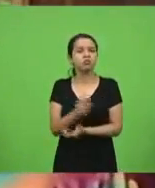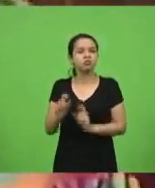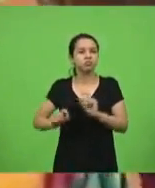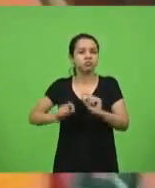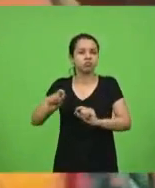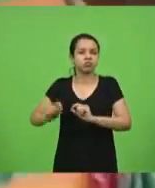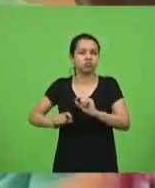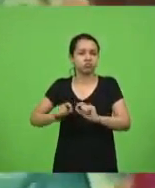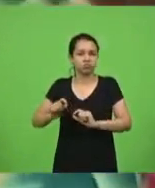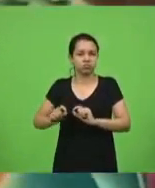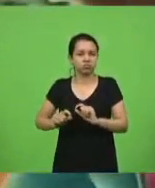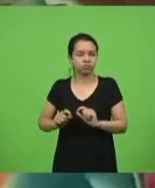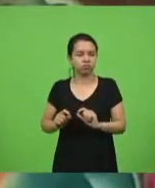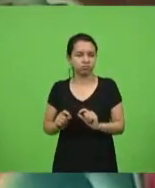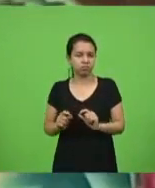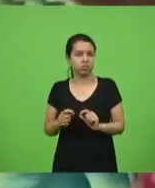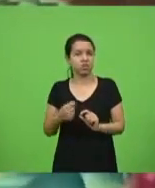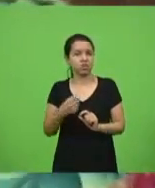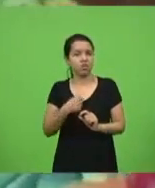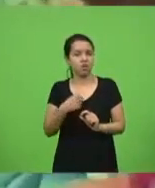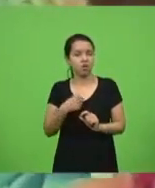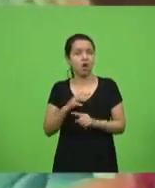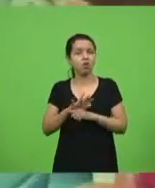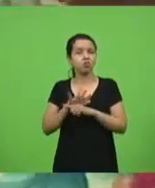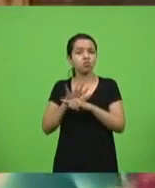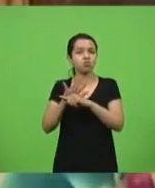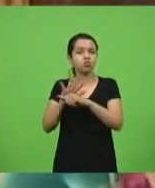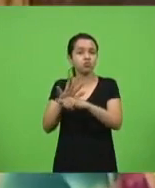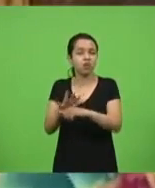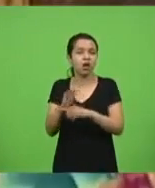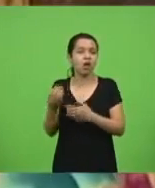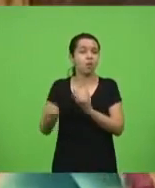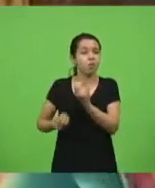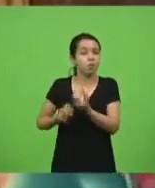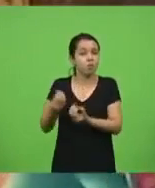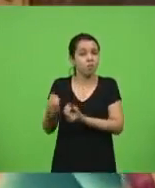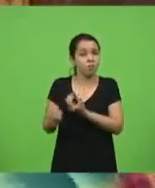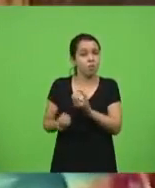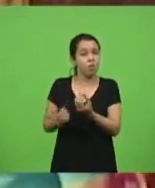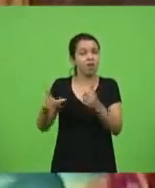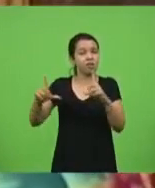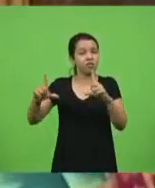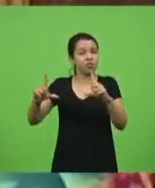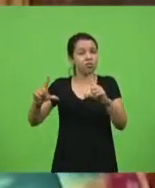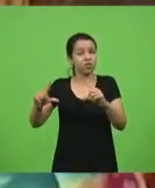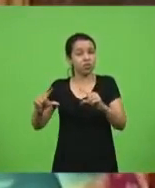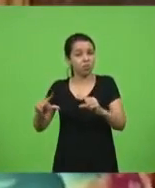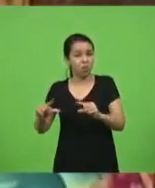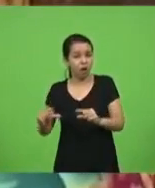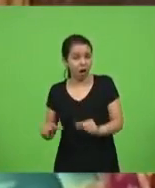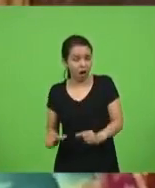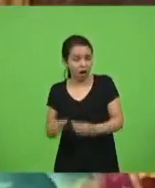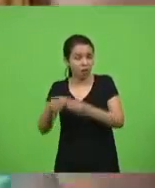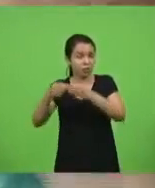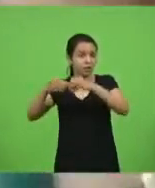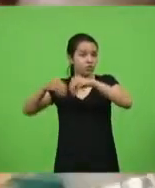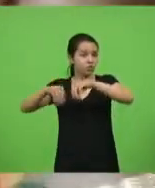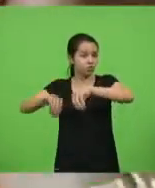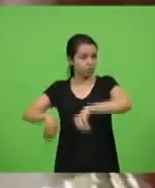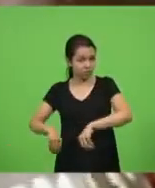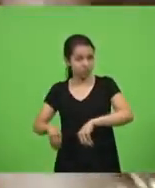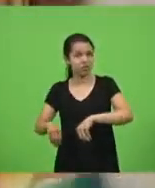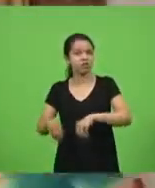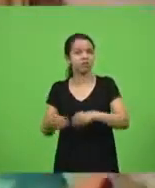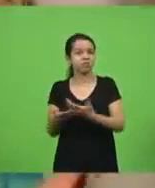O que podemos fazer, meu Deus, para minimizar os estragos que estão sendo feitos por